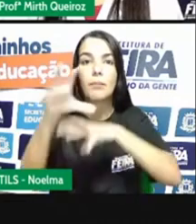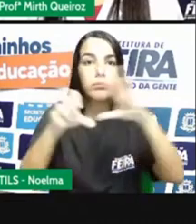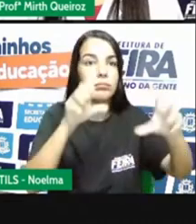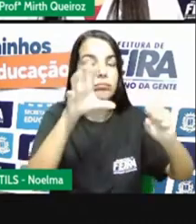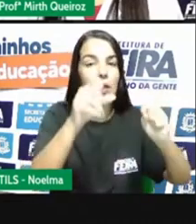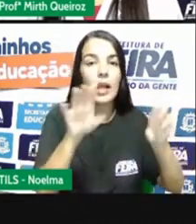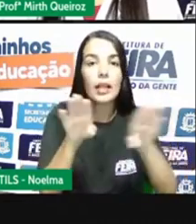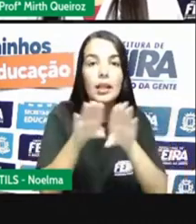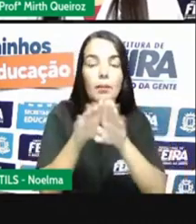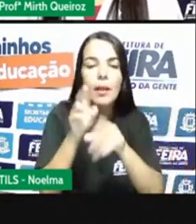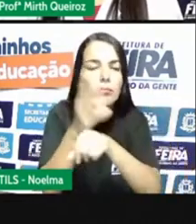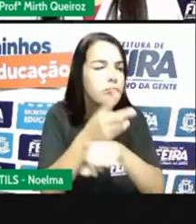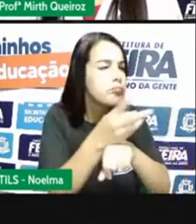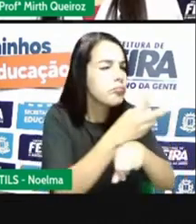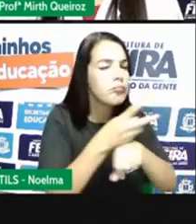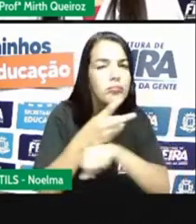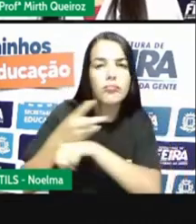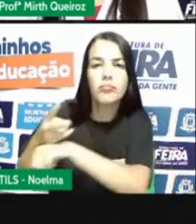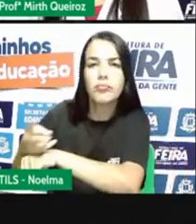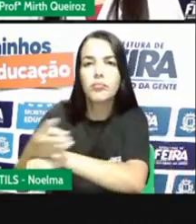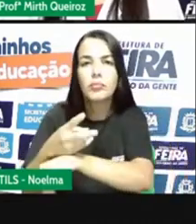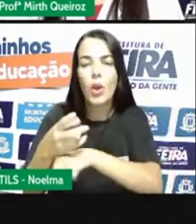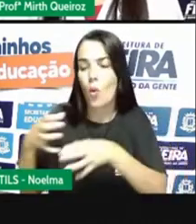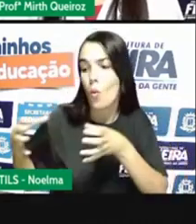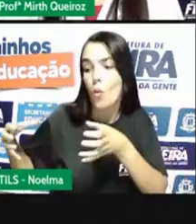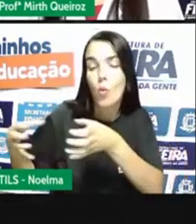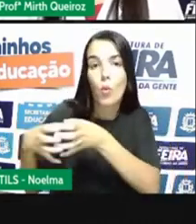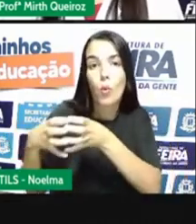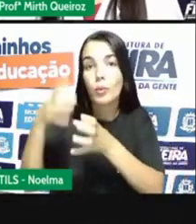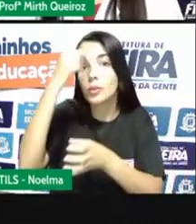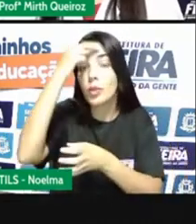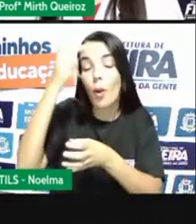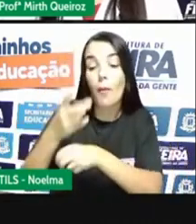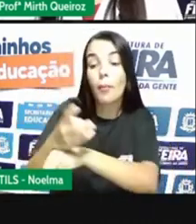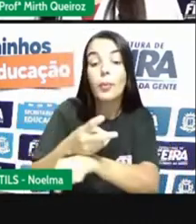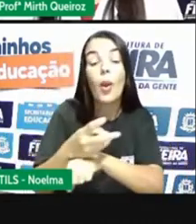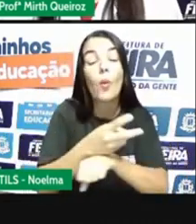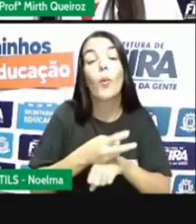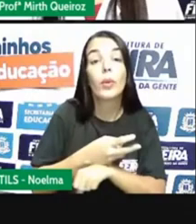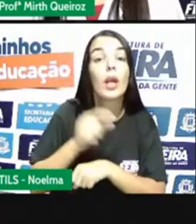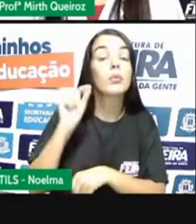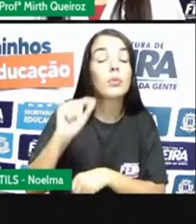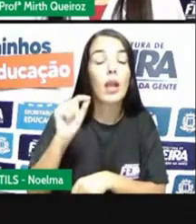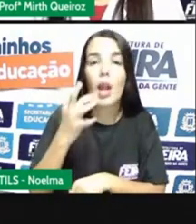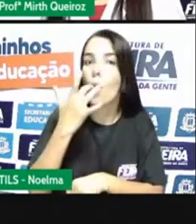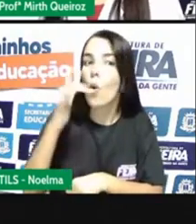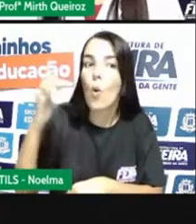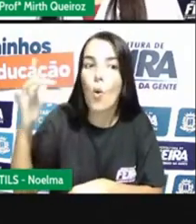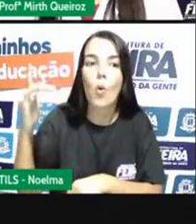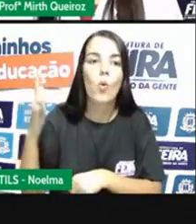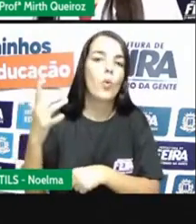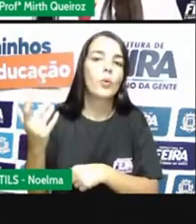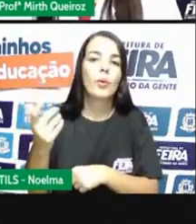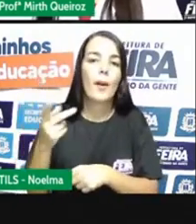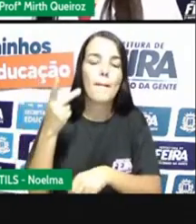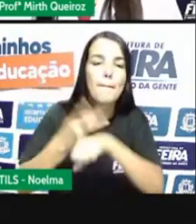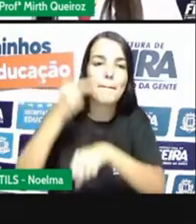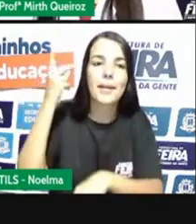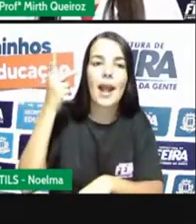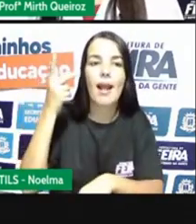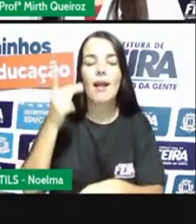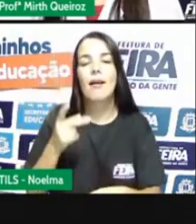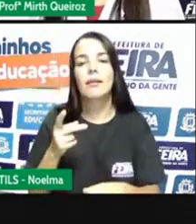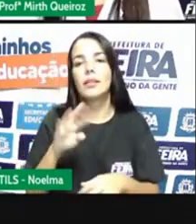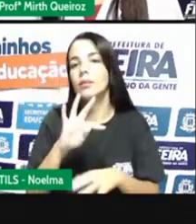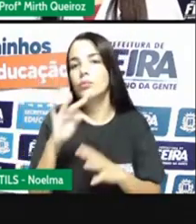busca de metais preciosos. Então, eram um grupo de homens que saíam exatamente para fazer isso. Tinha o objetivo de captura de